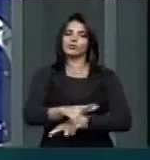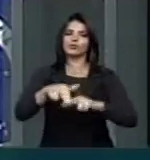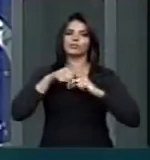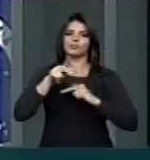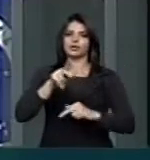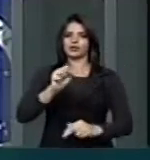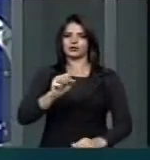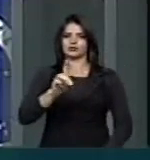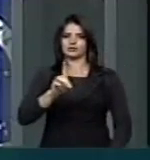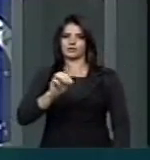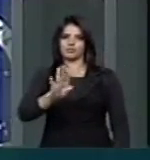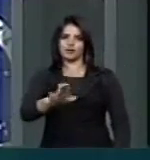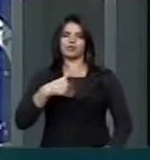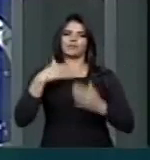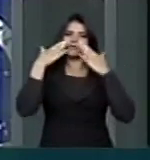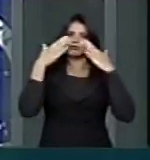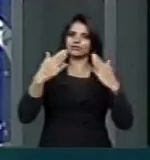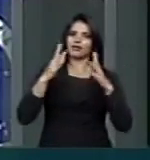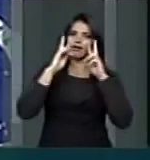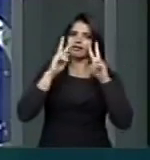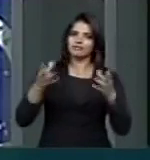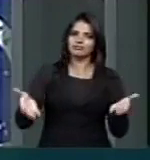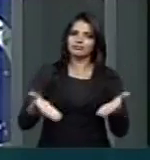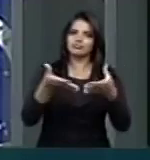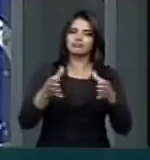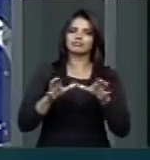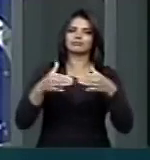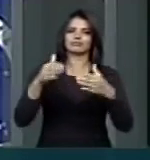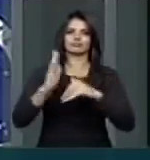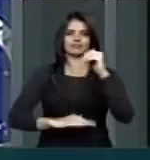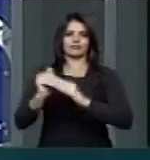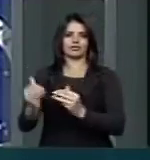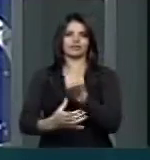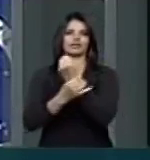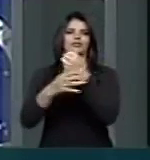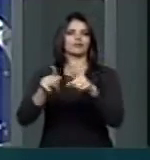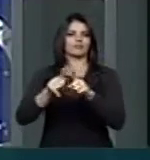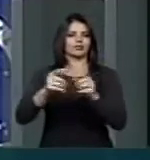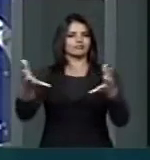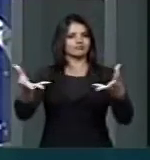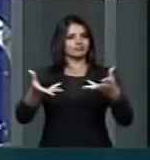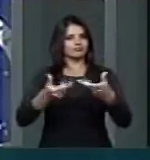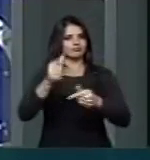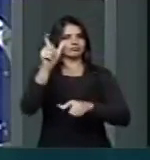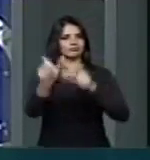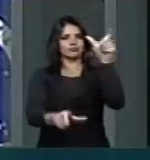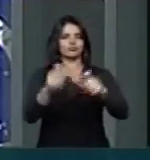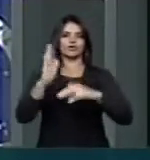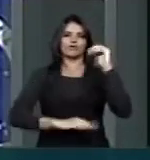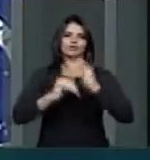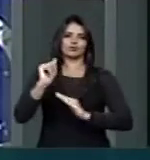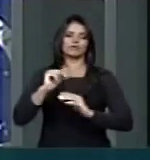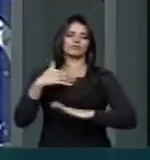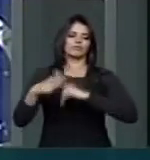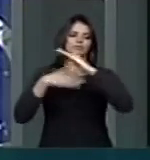quer deixar aqui demonstrada a atenção que dá ao segmento, assim como o apreço aos que trabalham para torná-lo